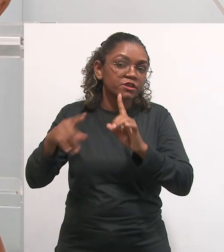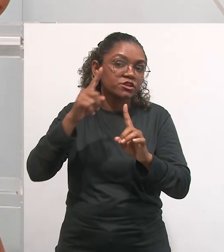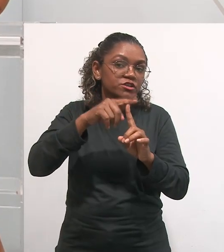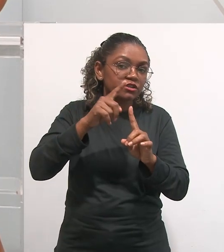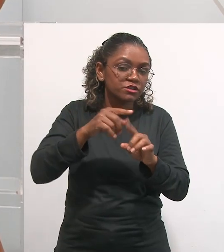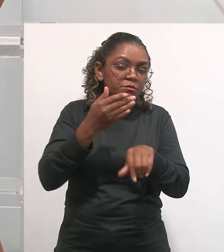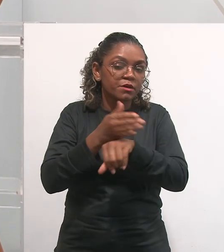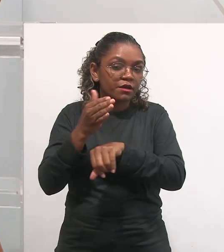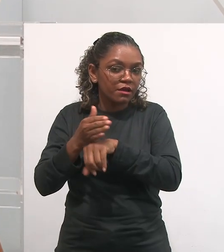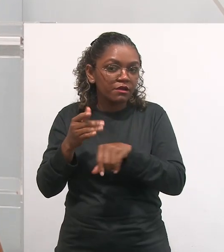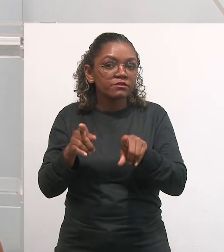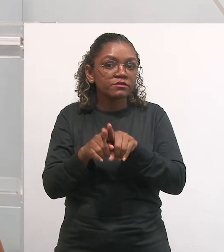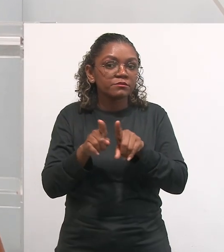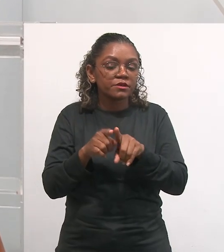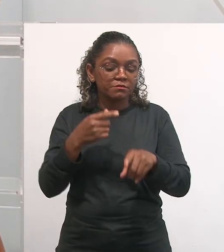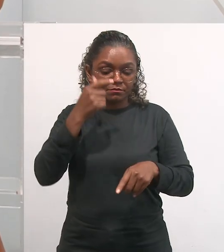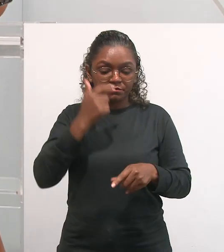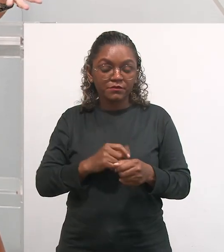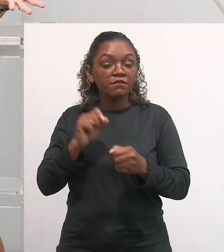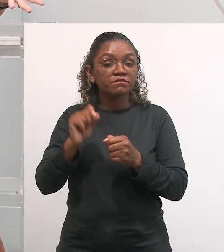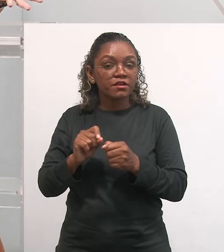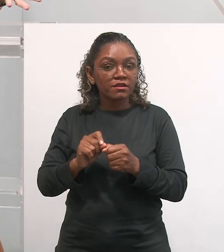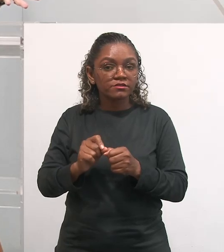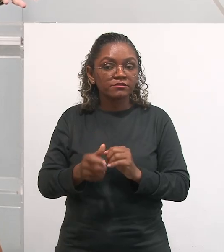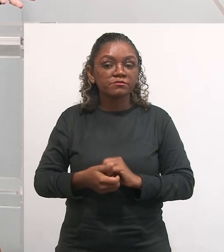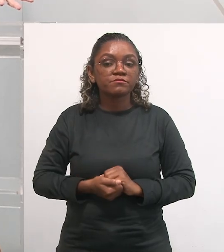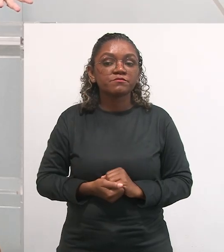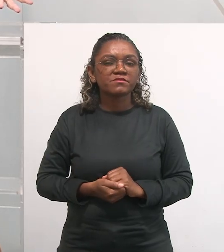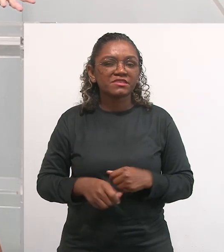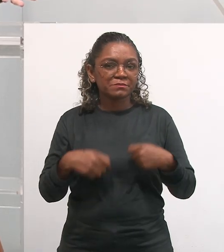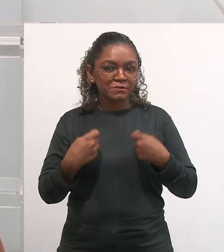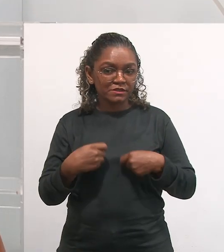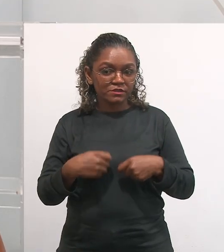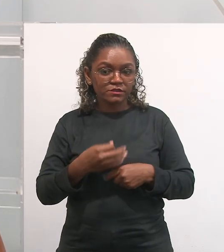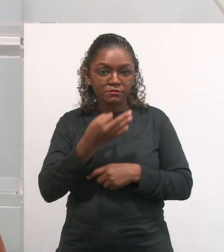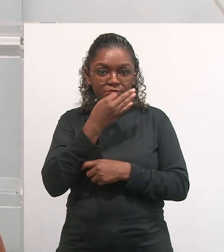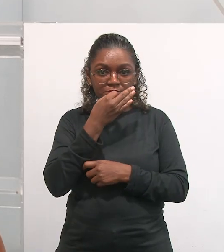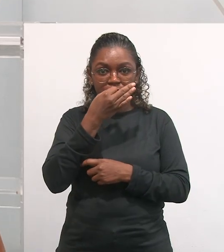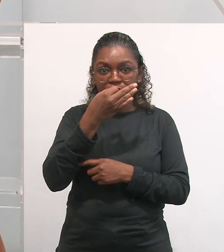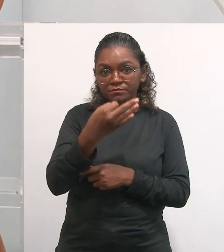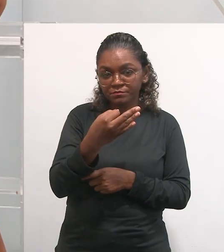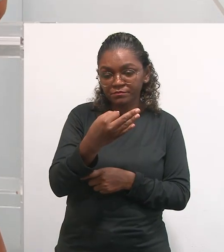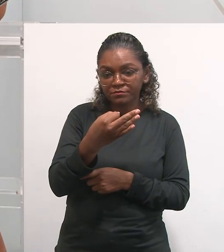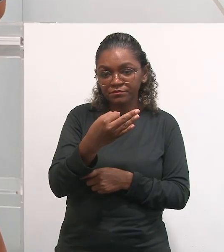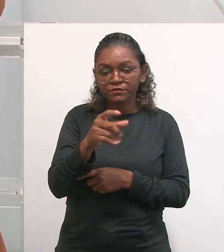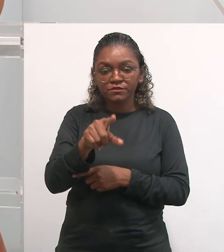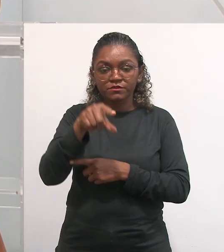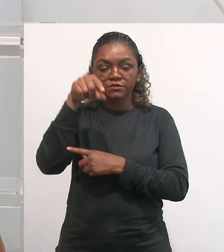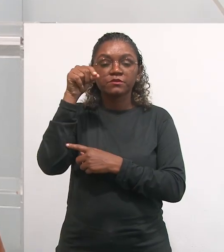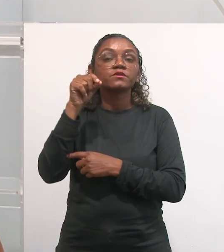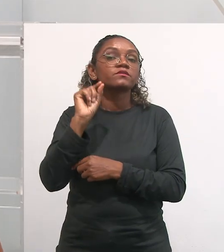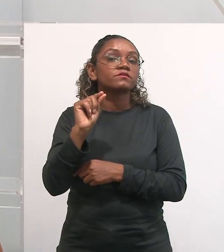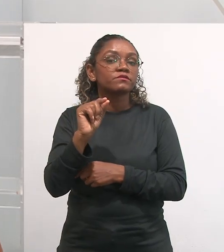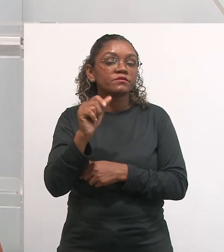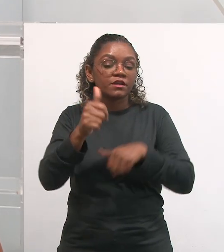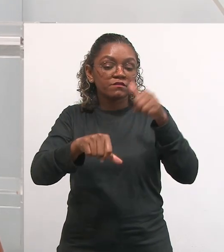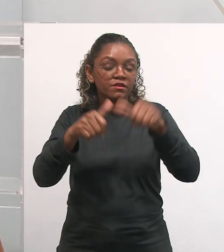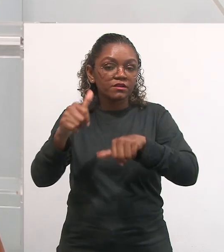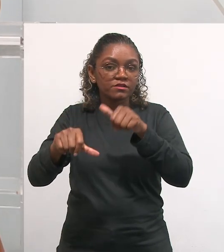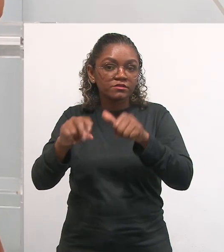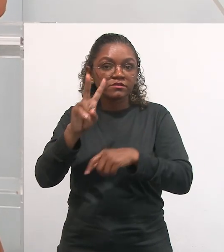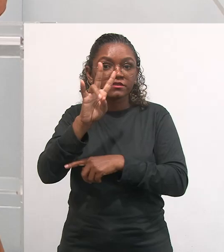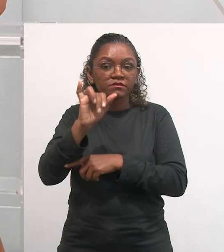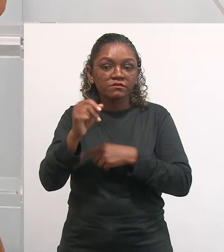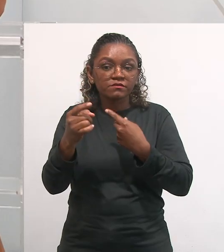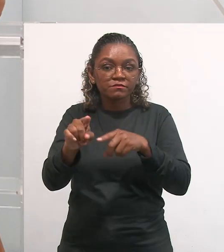depender do tipo de avaliação, da prática de avaliação que eu realizo, eu tenho que optar por uma avaliação que